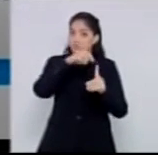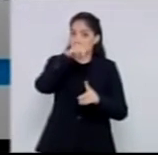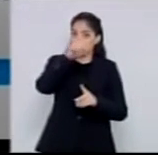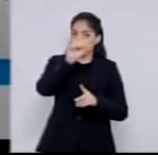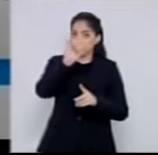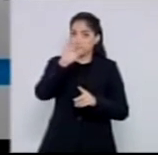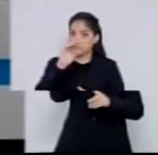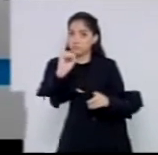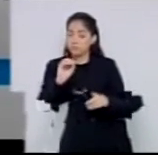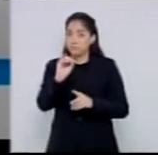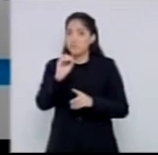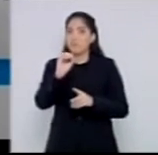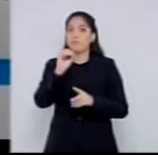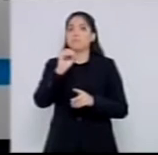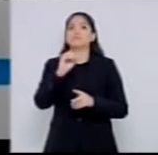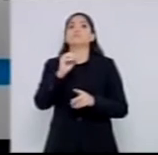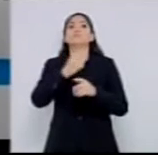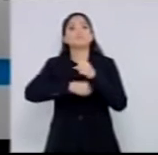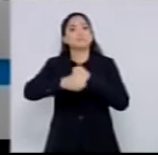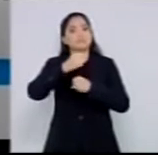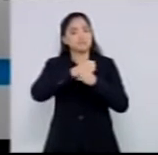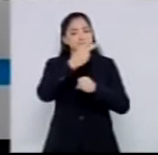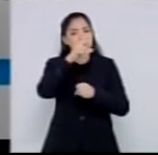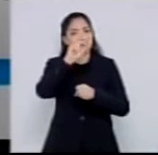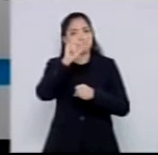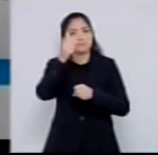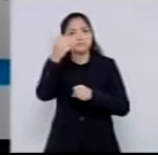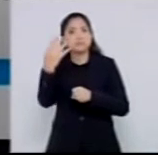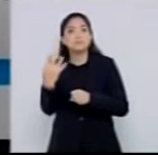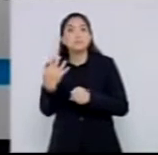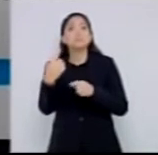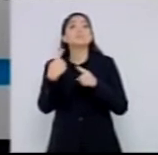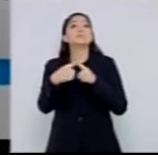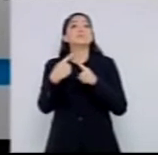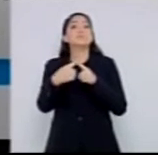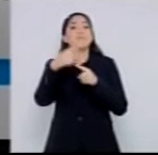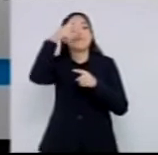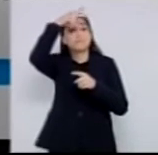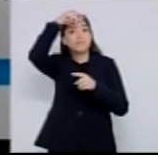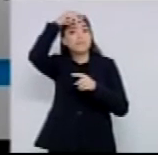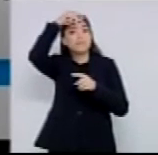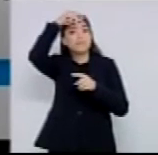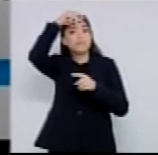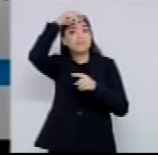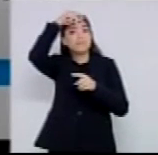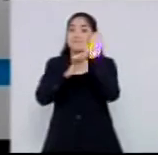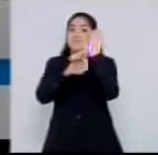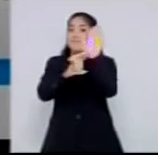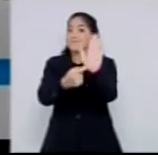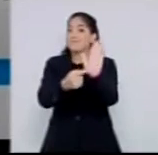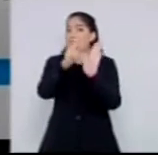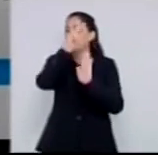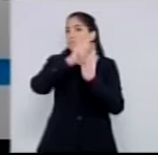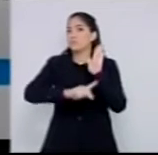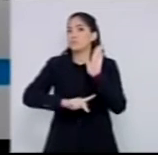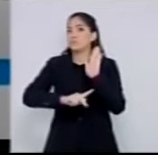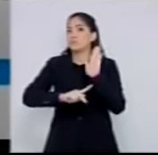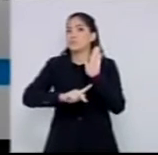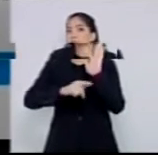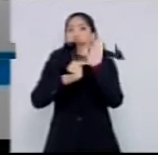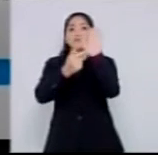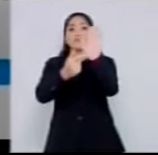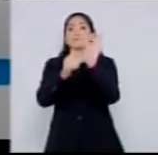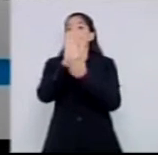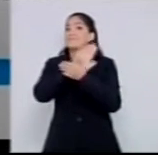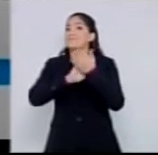não saía porque a prefeitura não tinha apresentado nem projeto técnico e nem as certidões e nem as